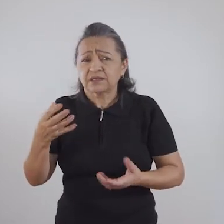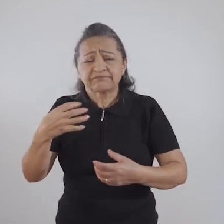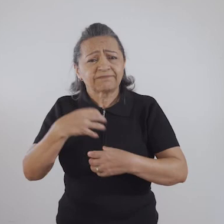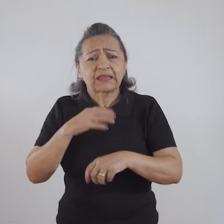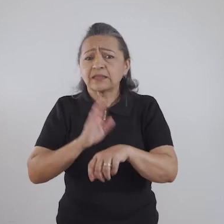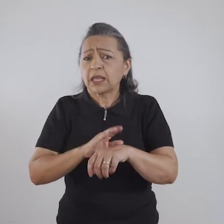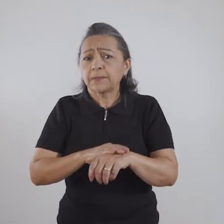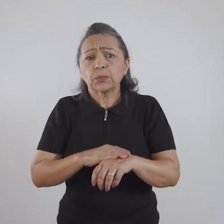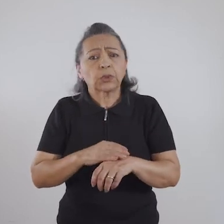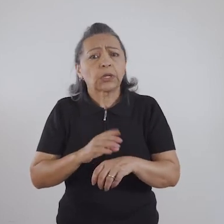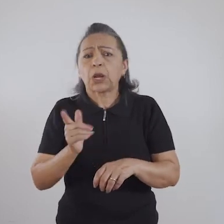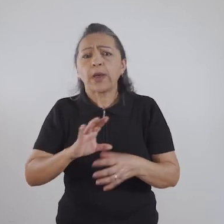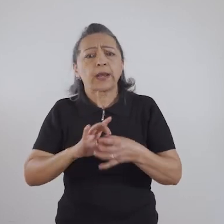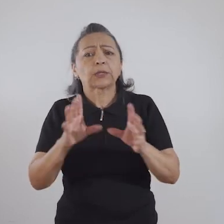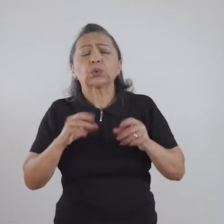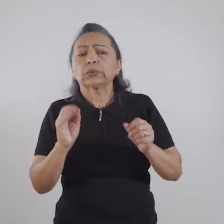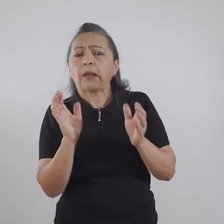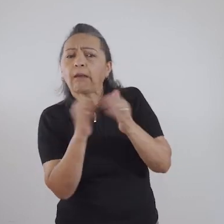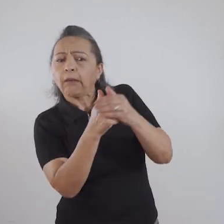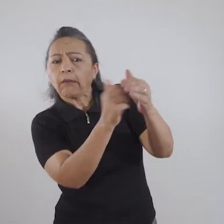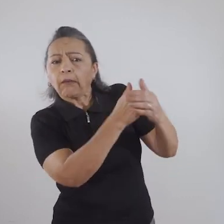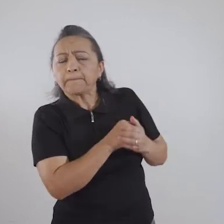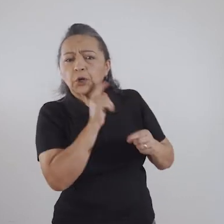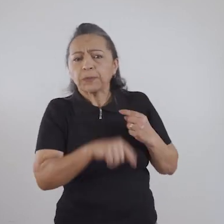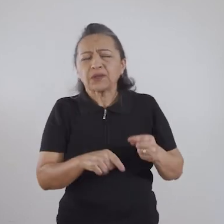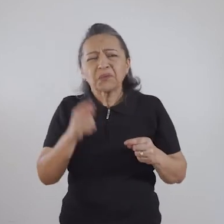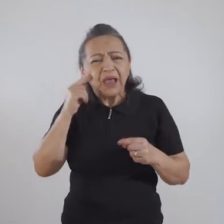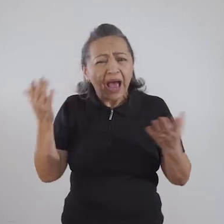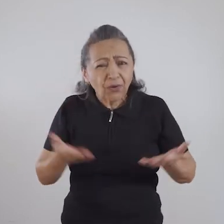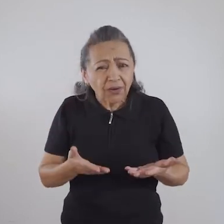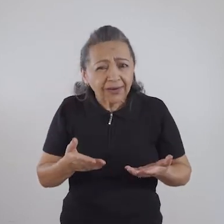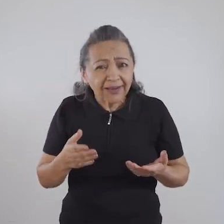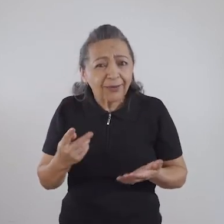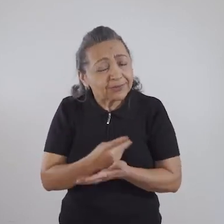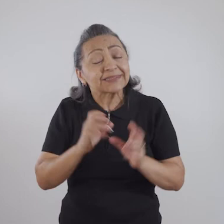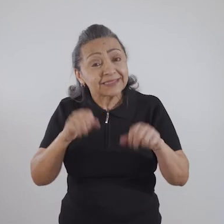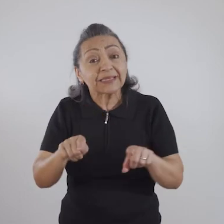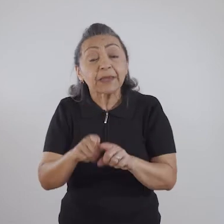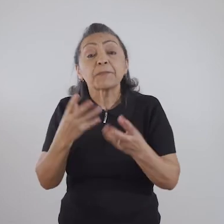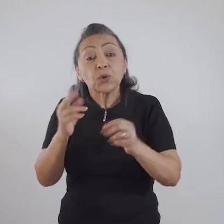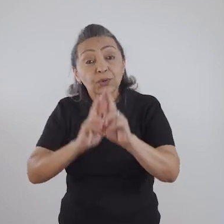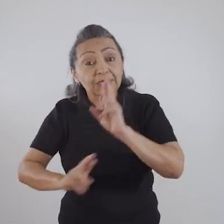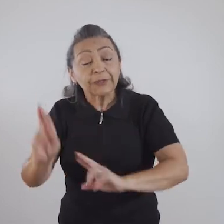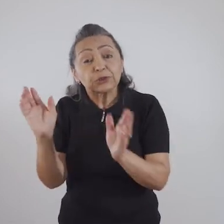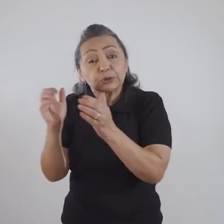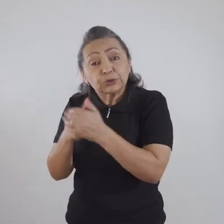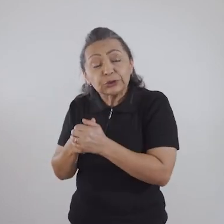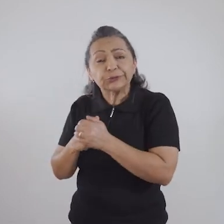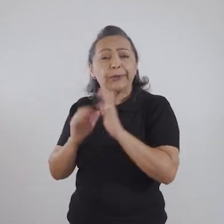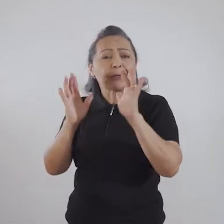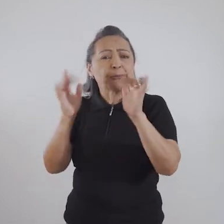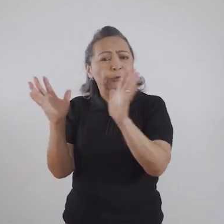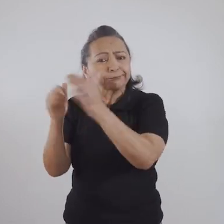Muitas pessoas vivenciaram tempos em que não era permitido, tudo era muito escondido. E não quer dizer que hoje não aconteça muito